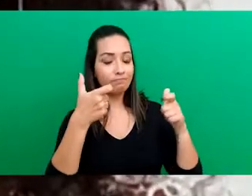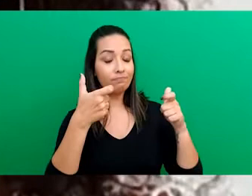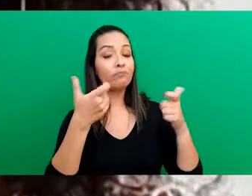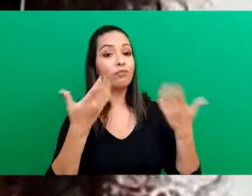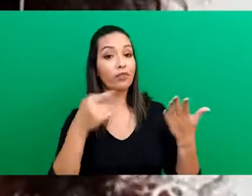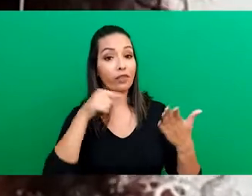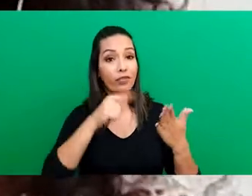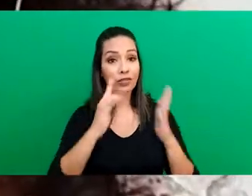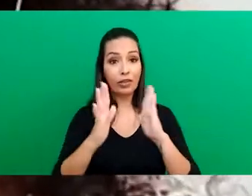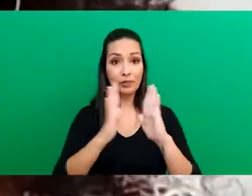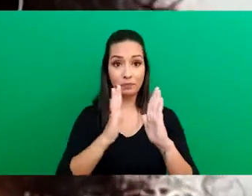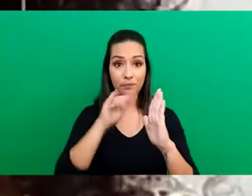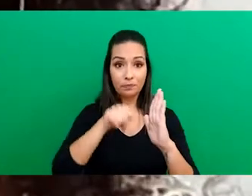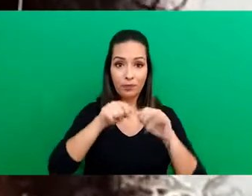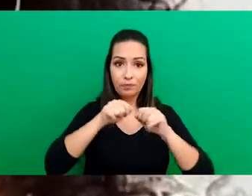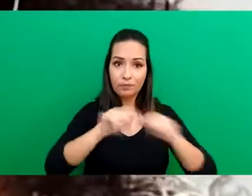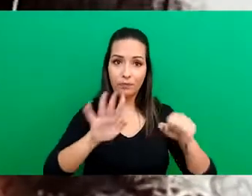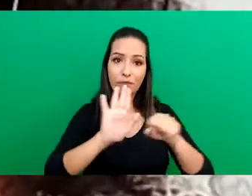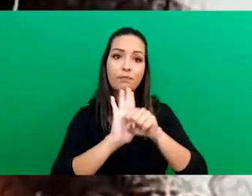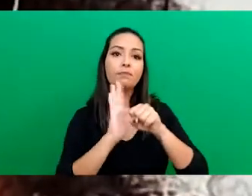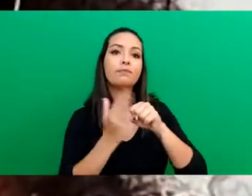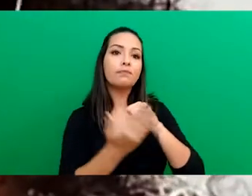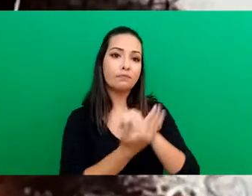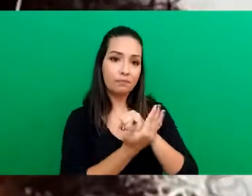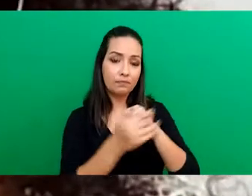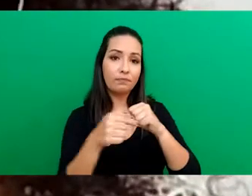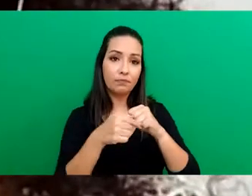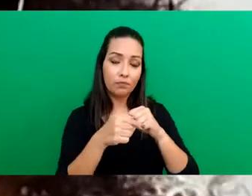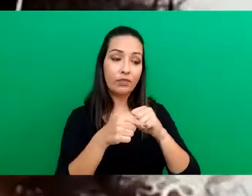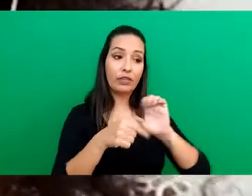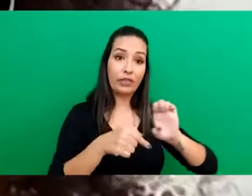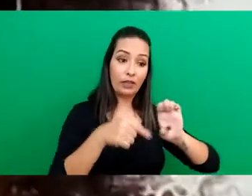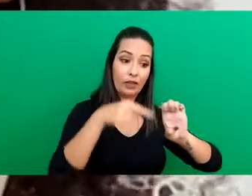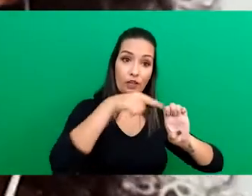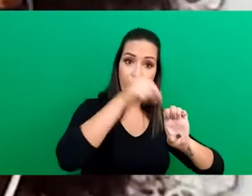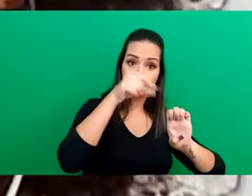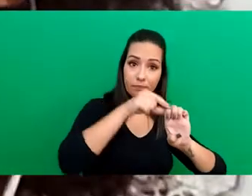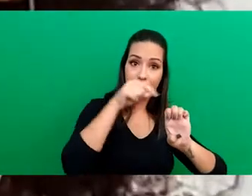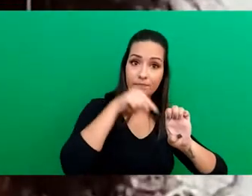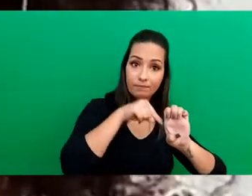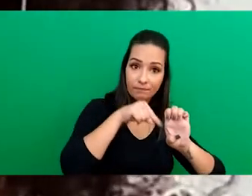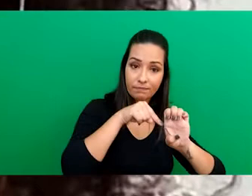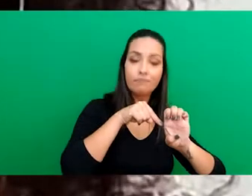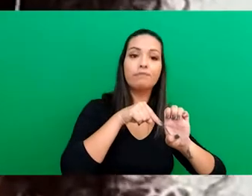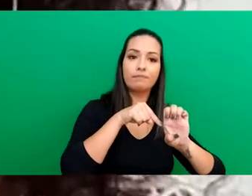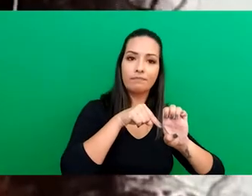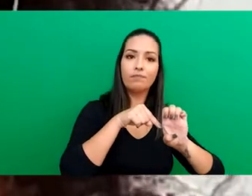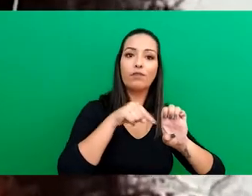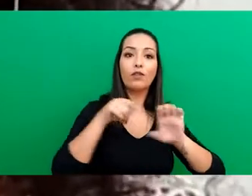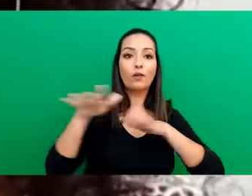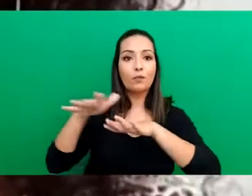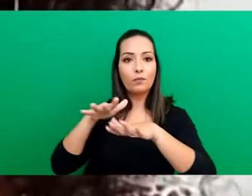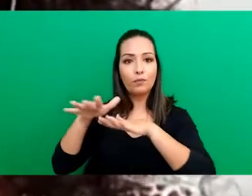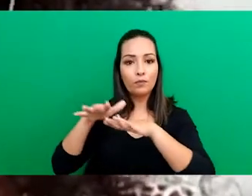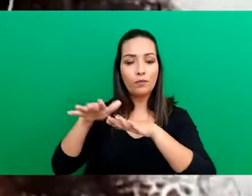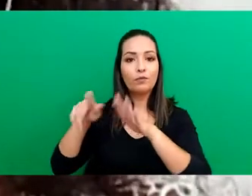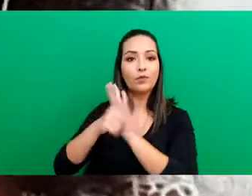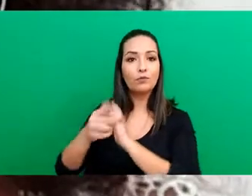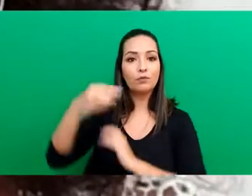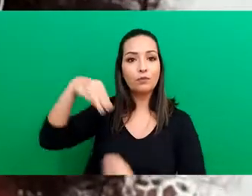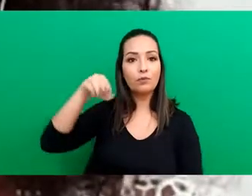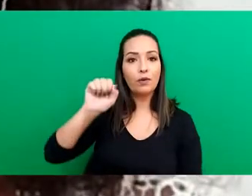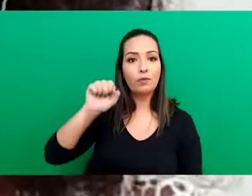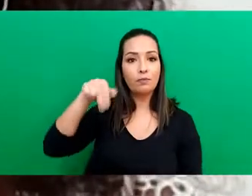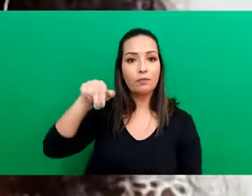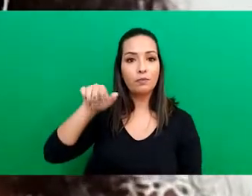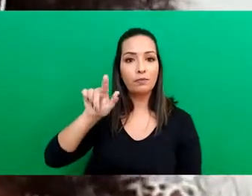processo da pandemia e com o empreendedorismo, o movimento das mangabeiras aqui do